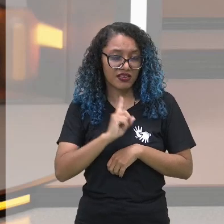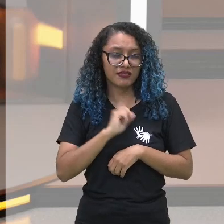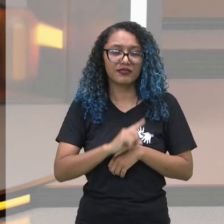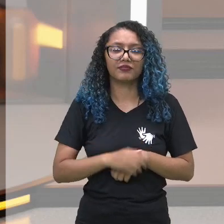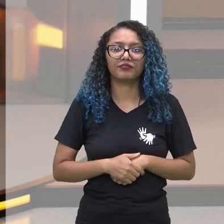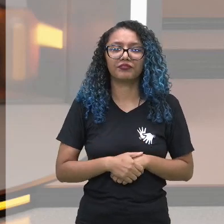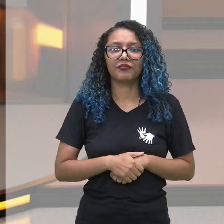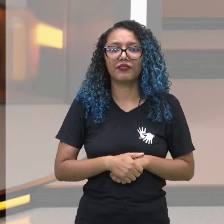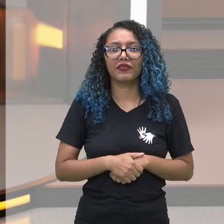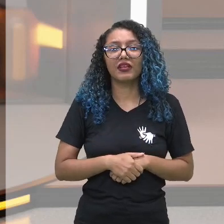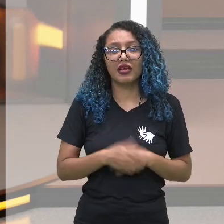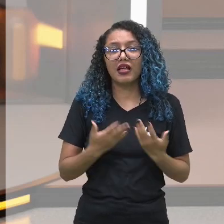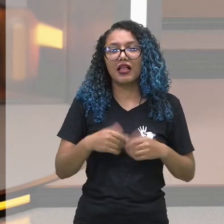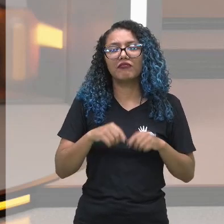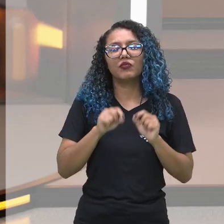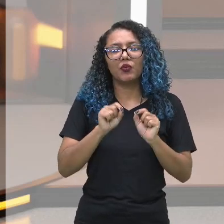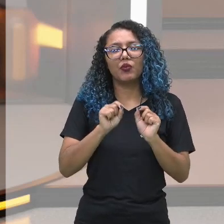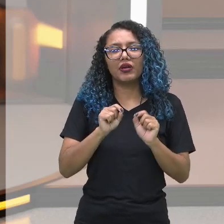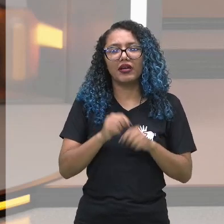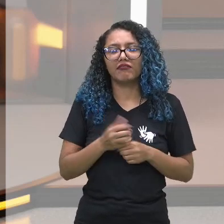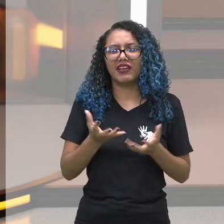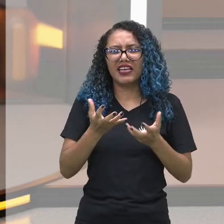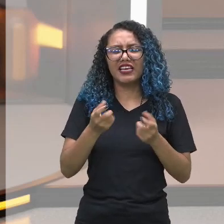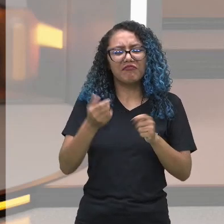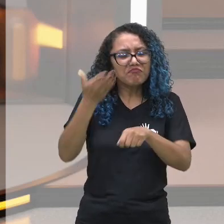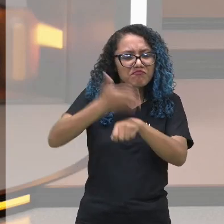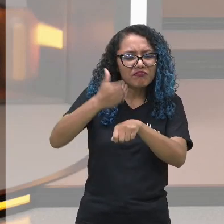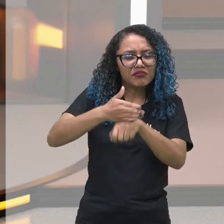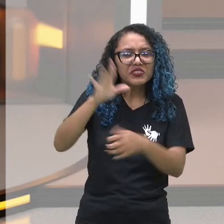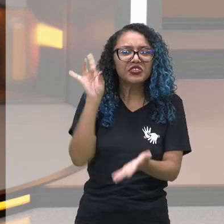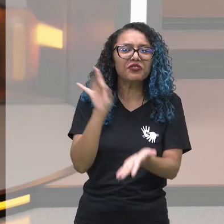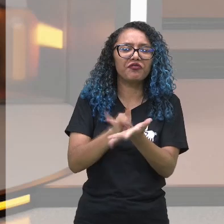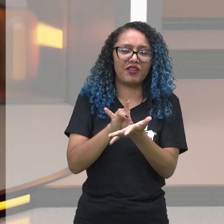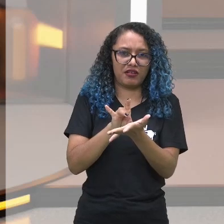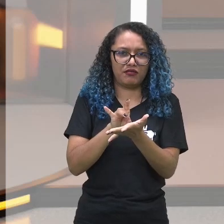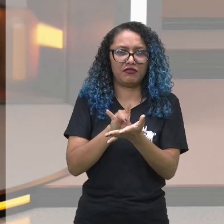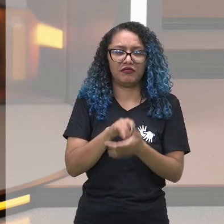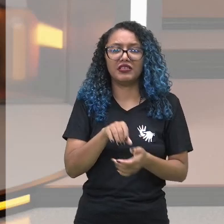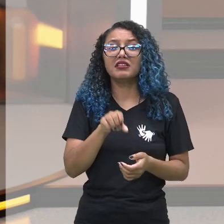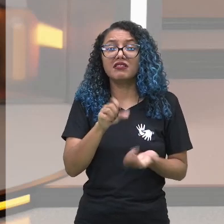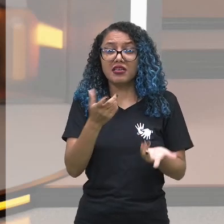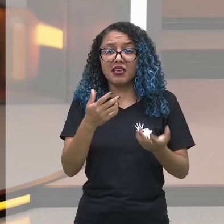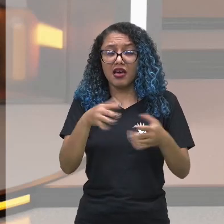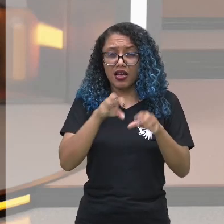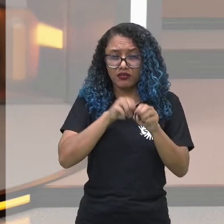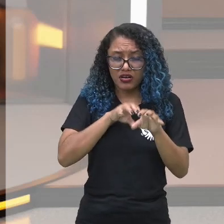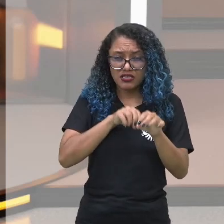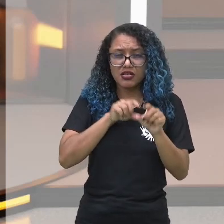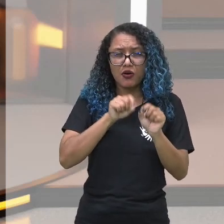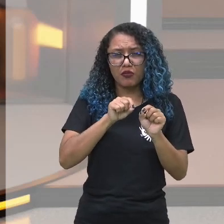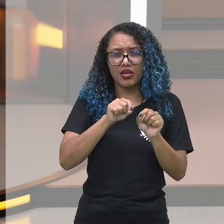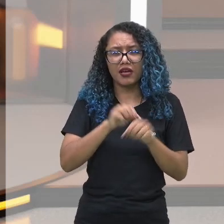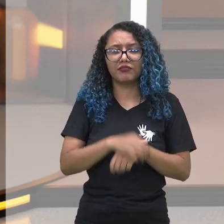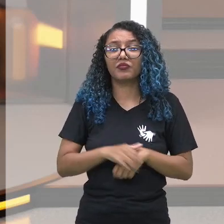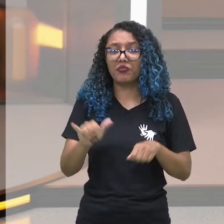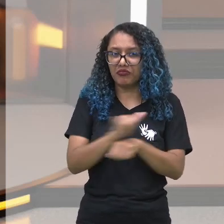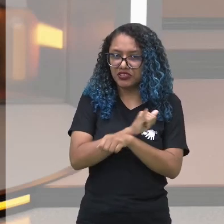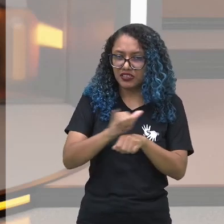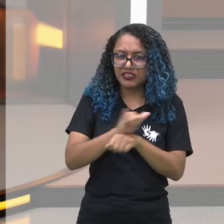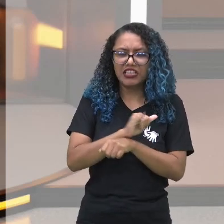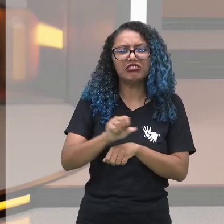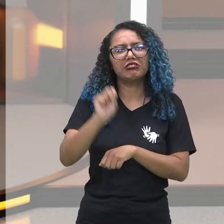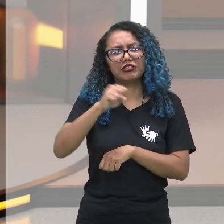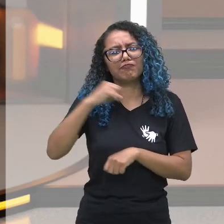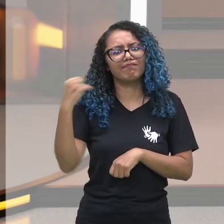seja levada ao nosso dia a dia. E a educação é sim um veículo e um instrumento